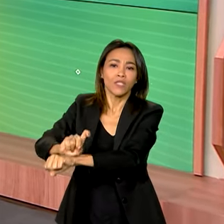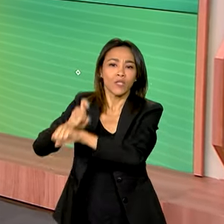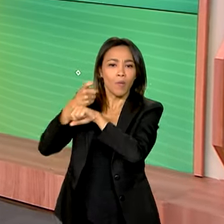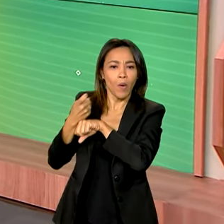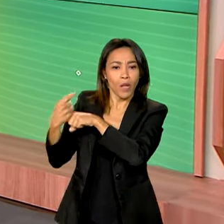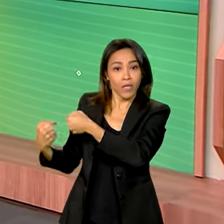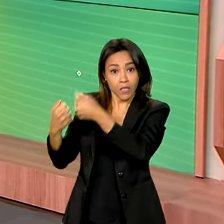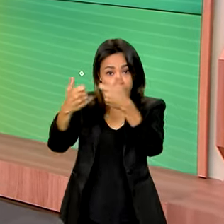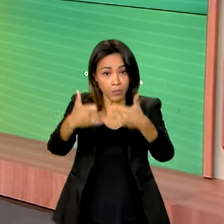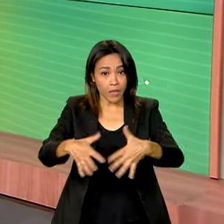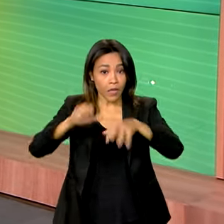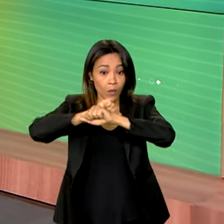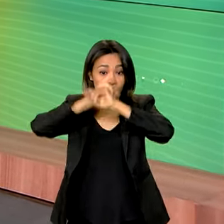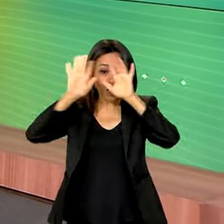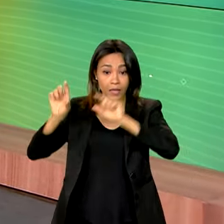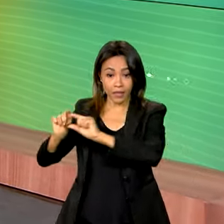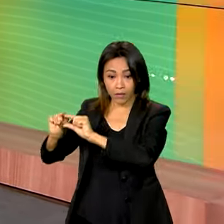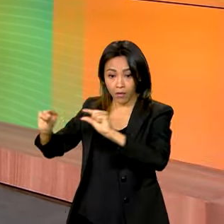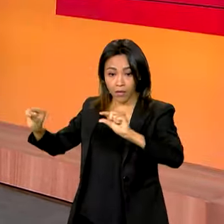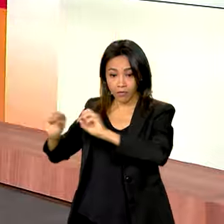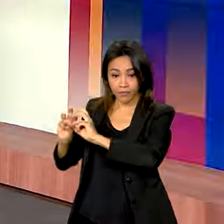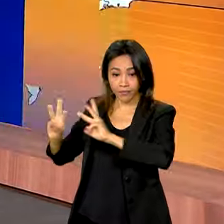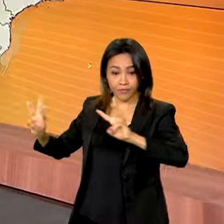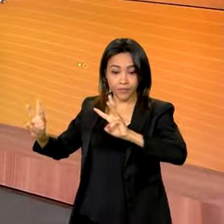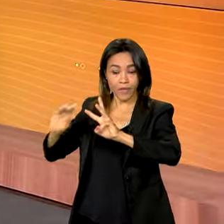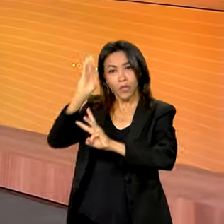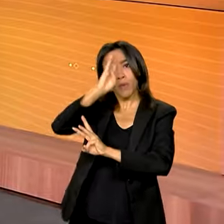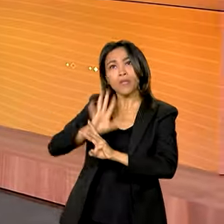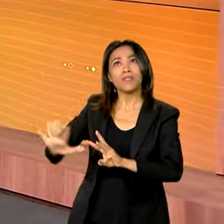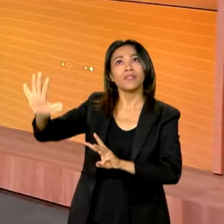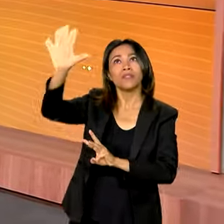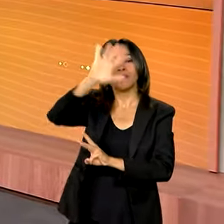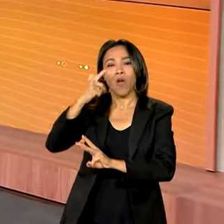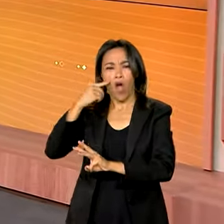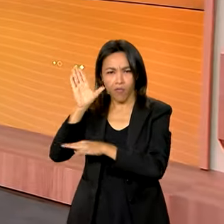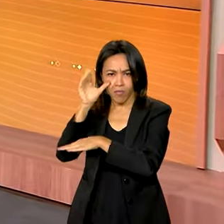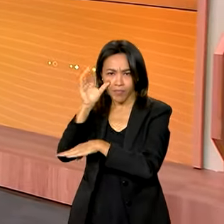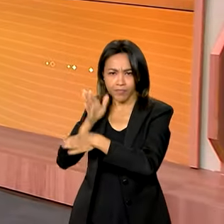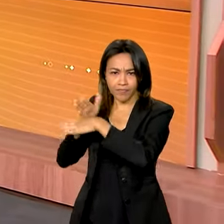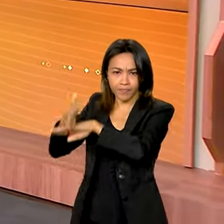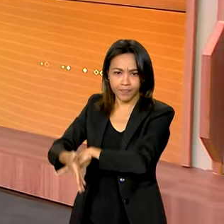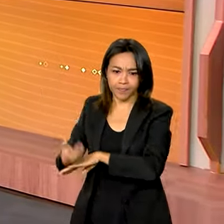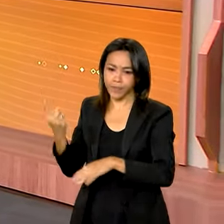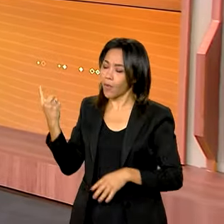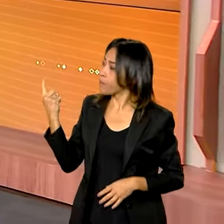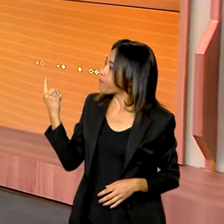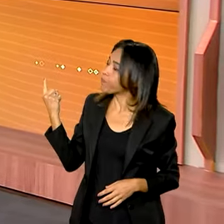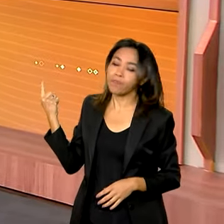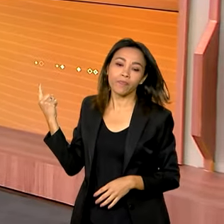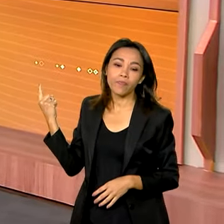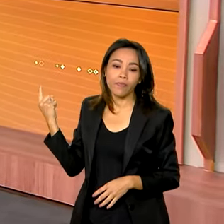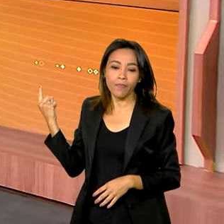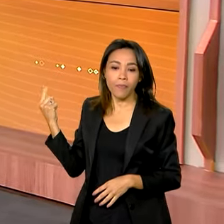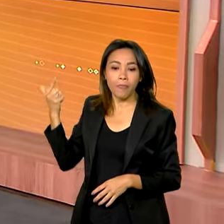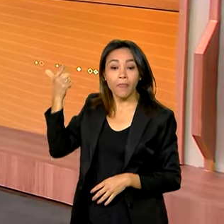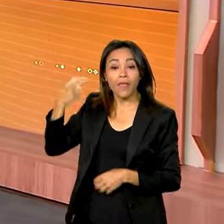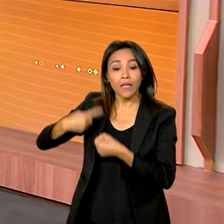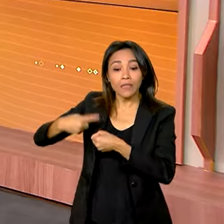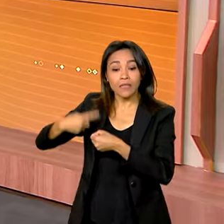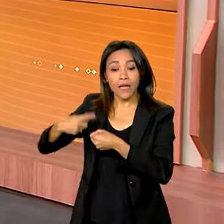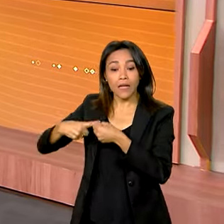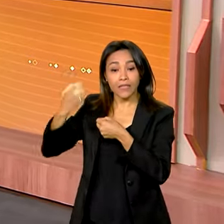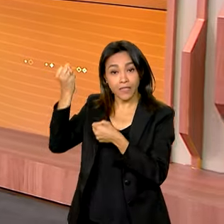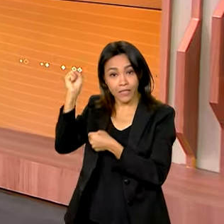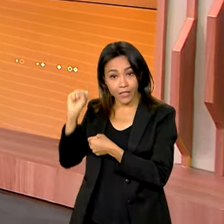transparência as ações federais em todo o país. Vamos dar uma olhada, então? Ilha das Flores, em Sergipe, tem uma